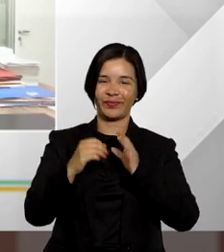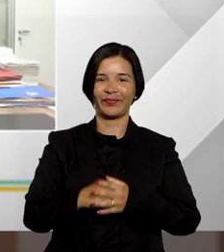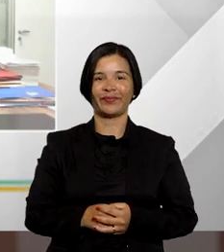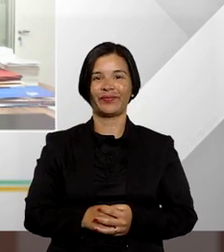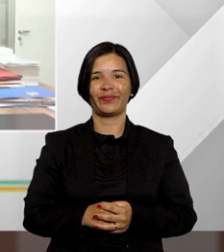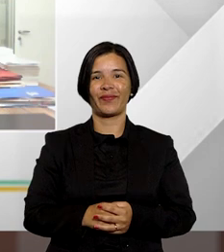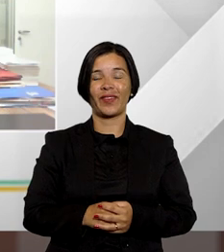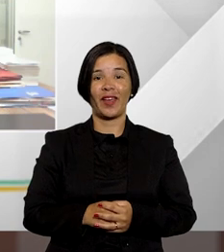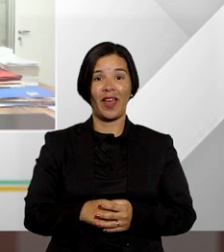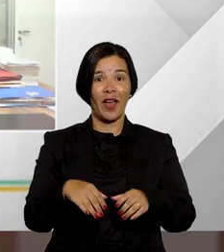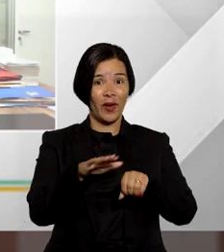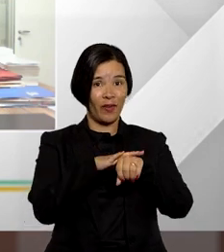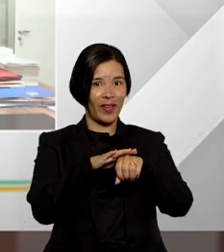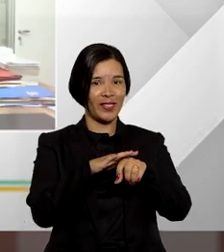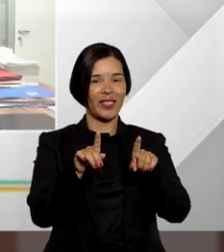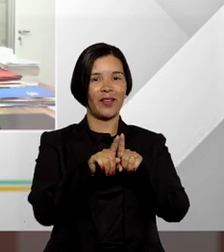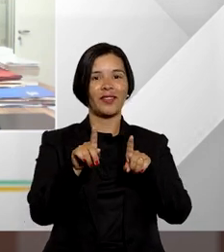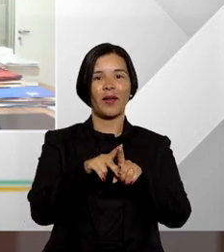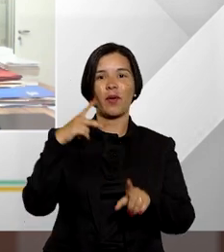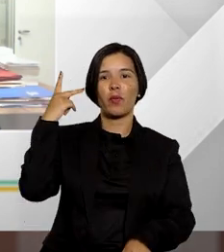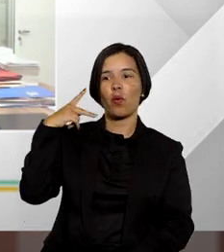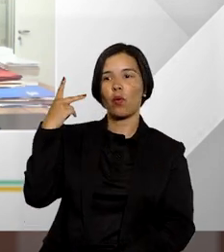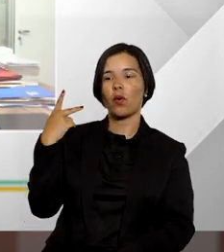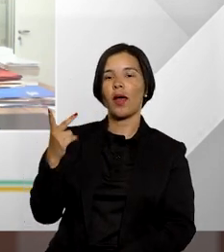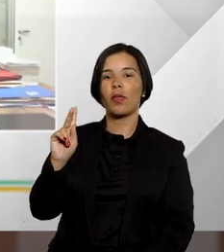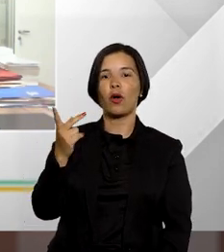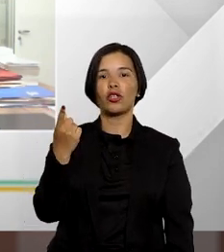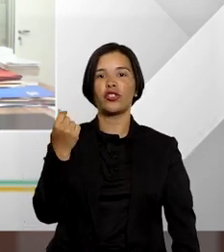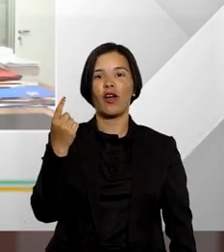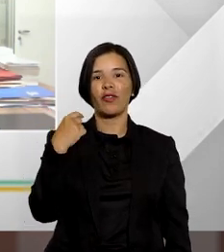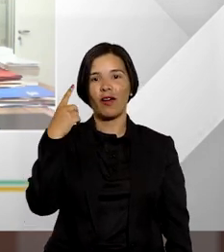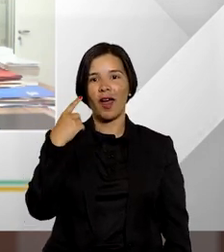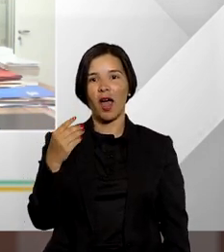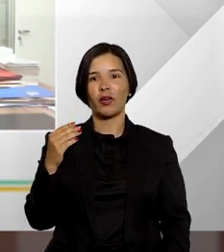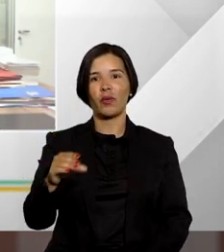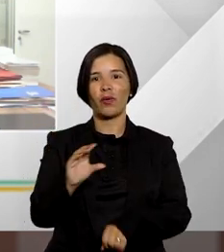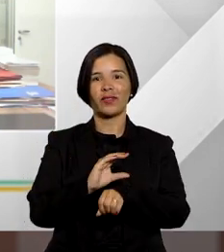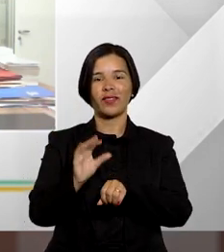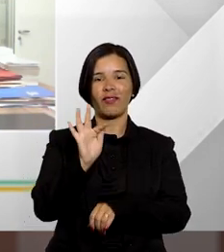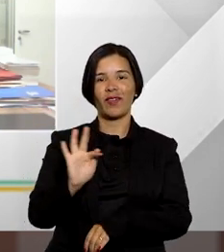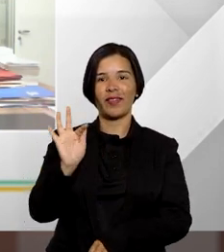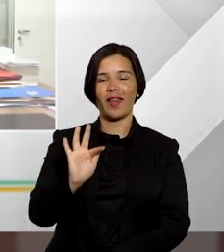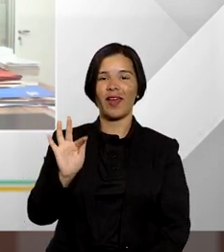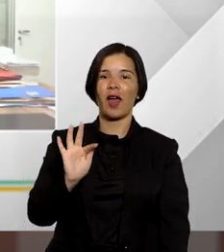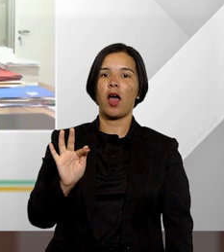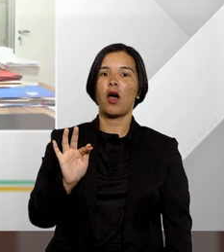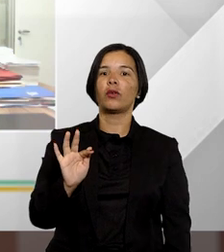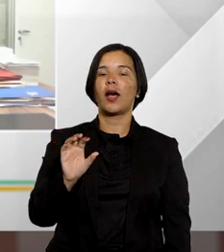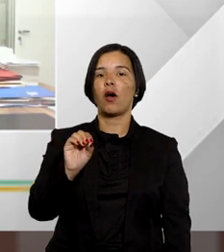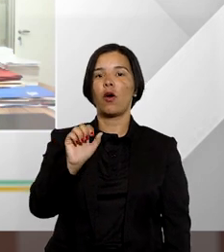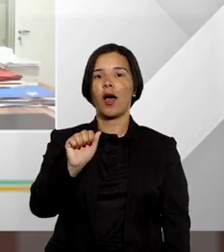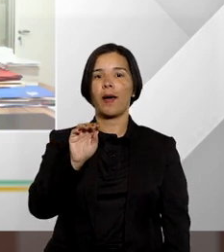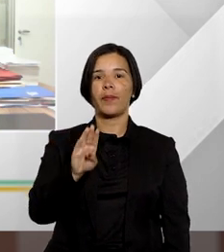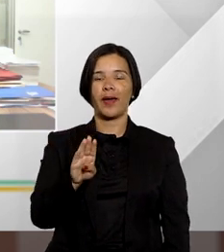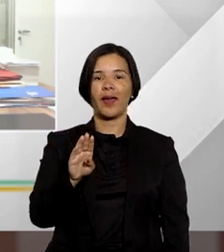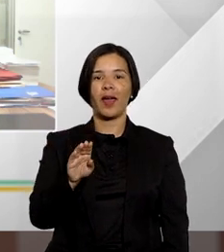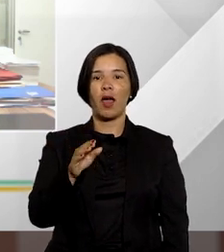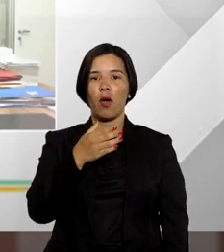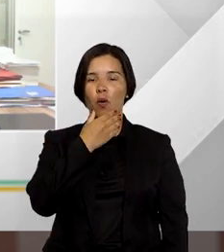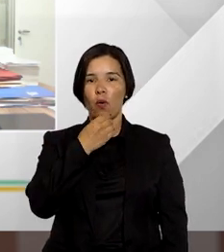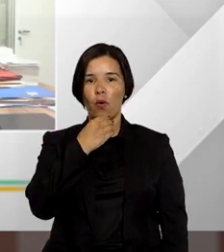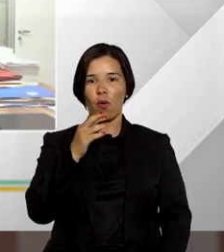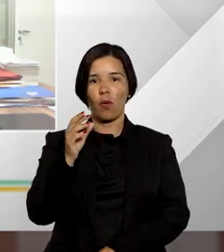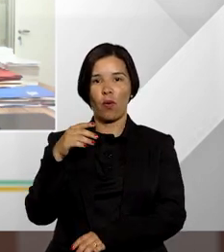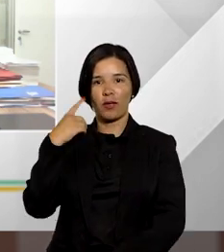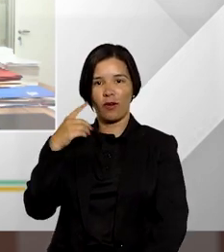nós conversamos também com o procurador de honorários do Conselho Federal da UAB o advogado Sérgio Ludmere a quem eu agradeço a